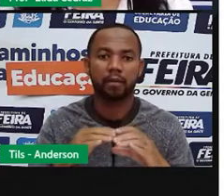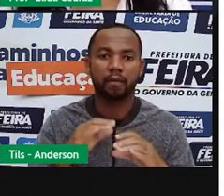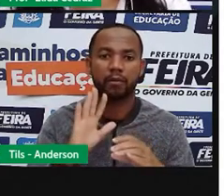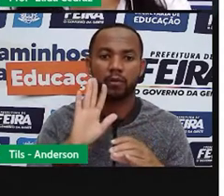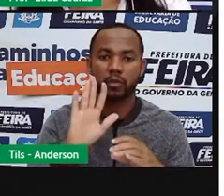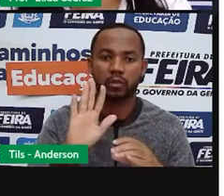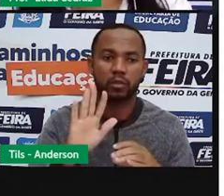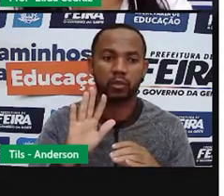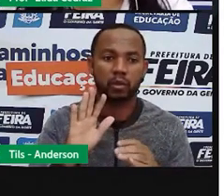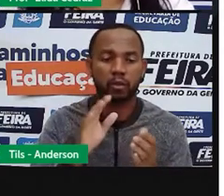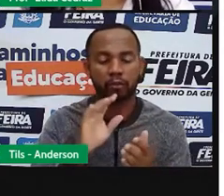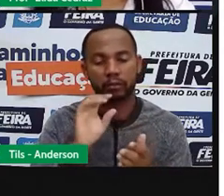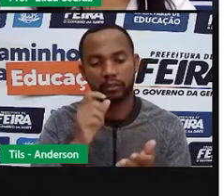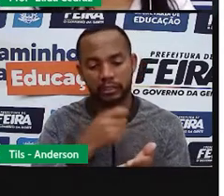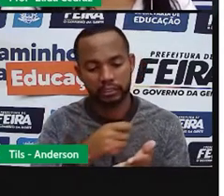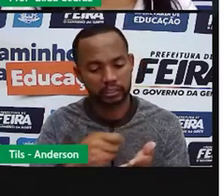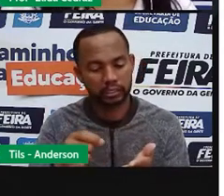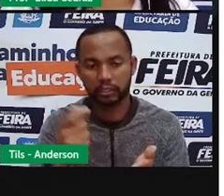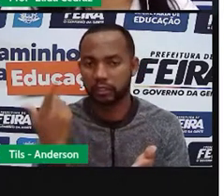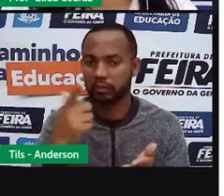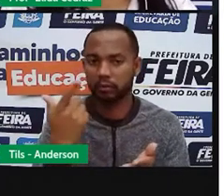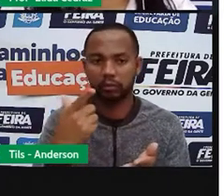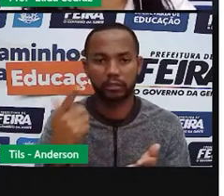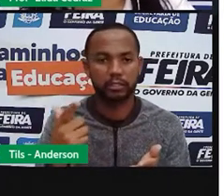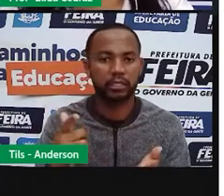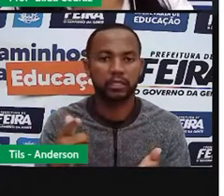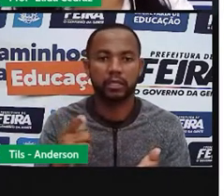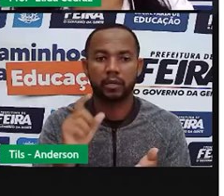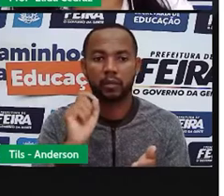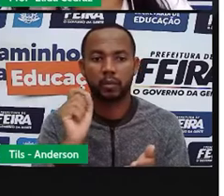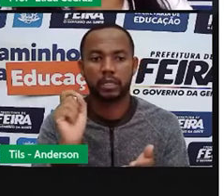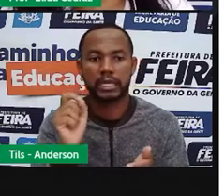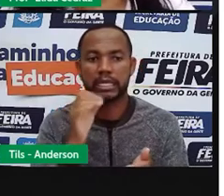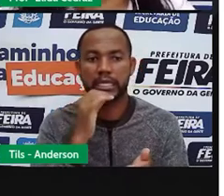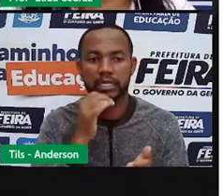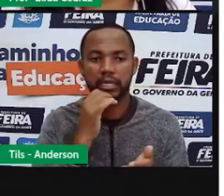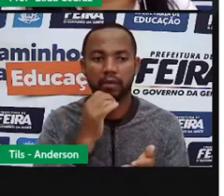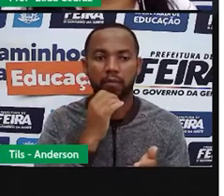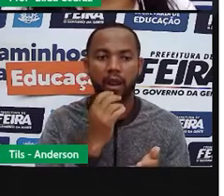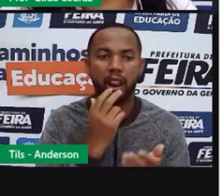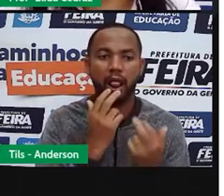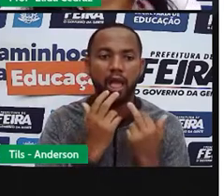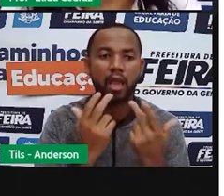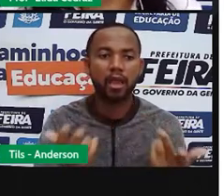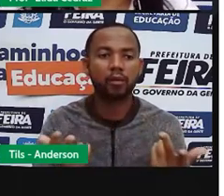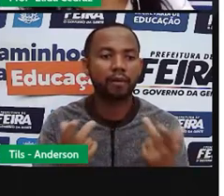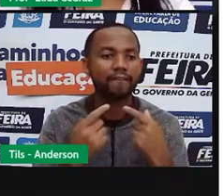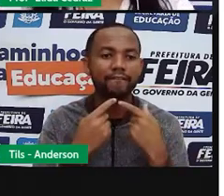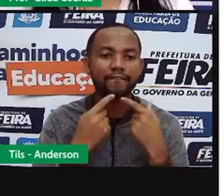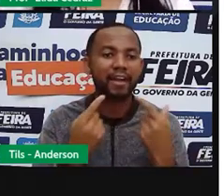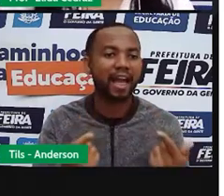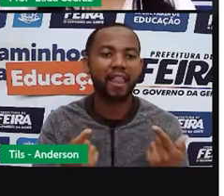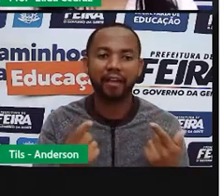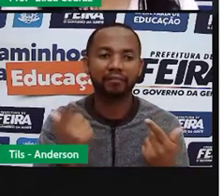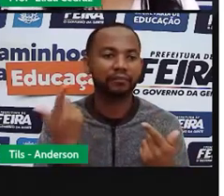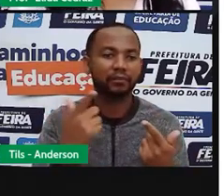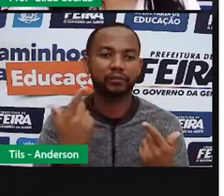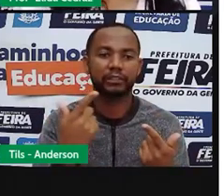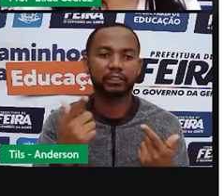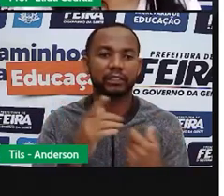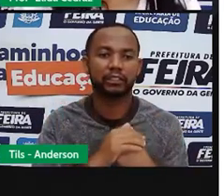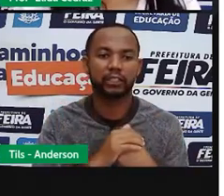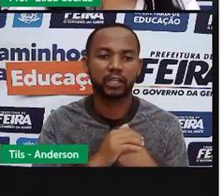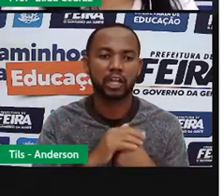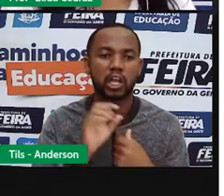Sem escrita. Muitos ainda nem tinham desenvolvido a língua mesmo, a fala. Então, o